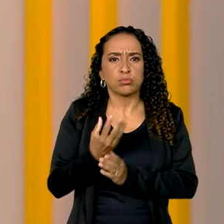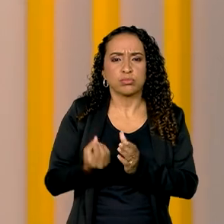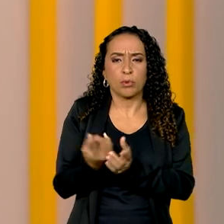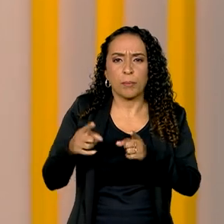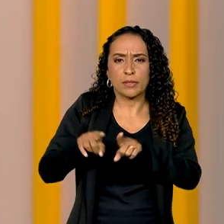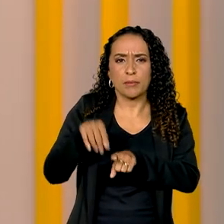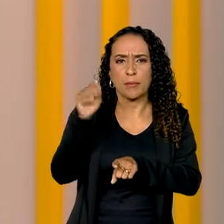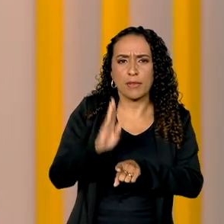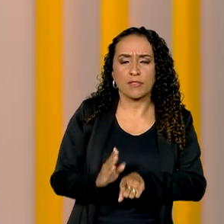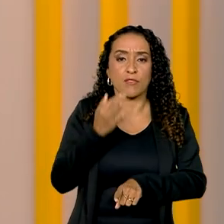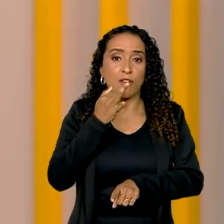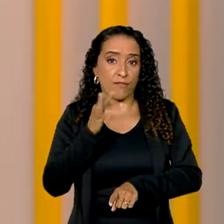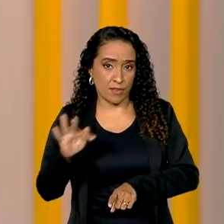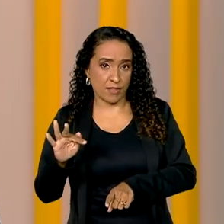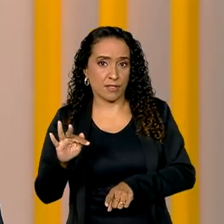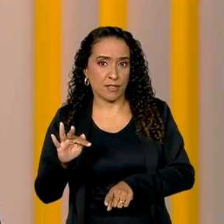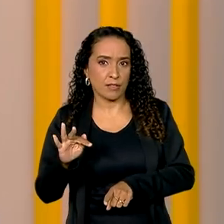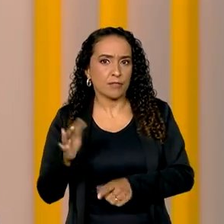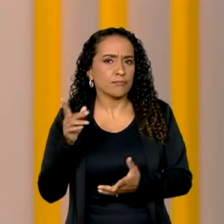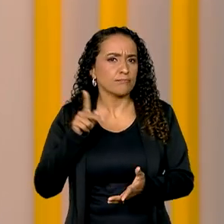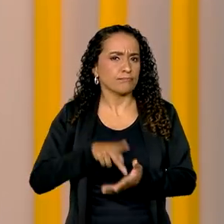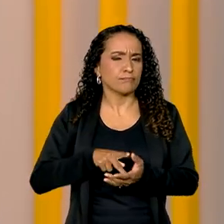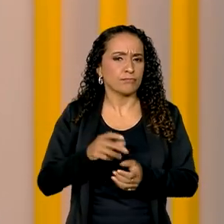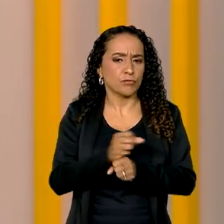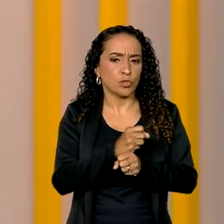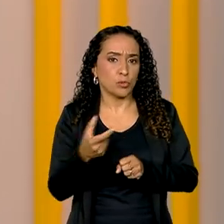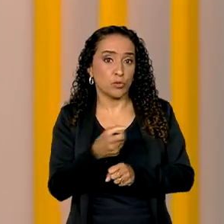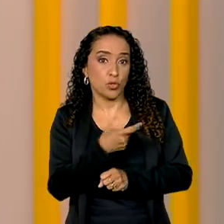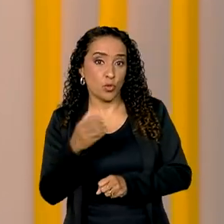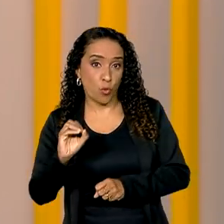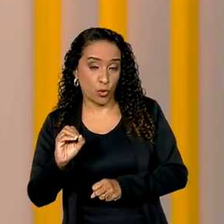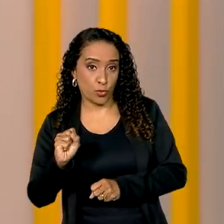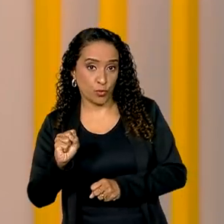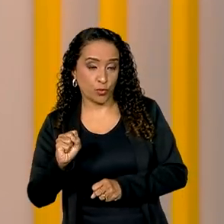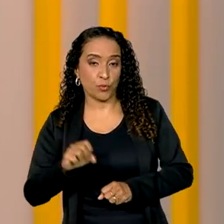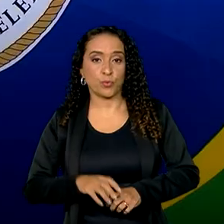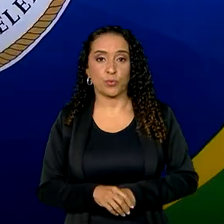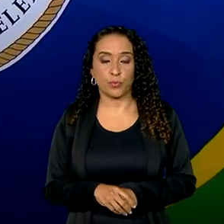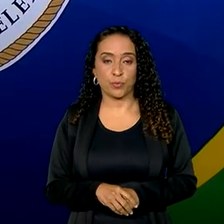parceria entre o Brasil e a França, firmada em 2008.